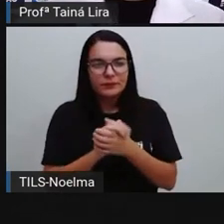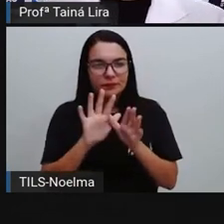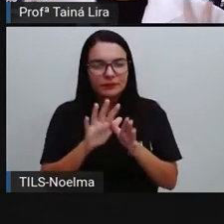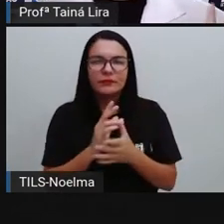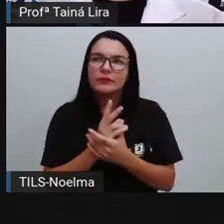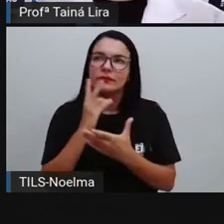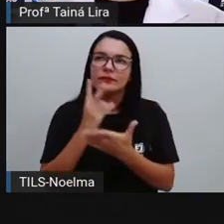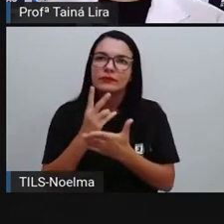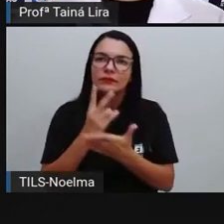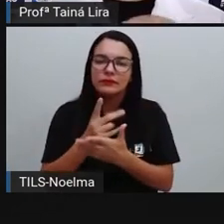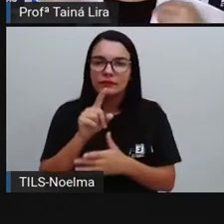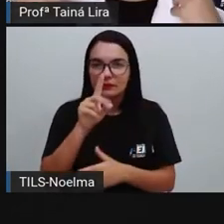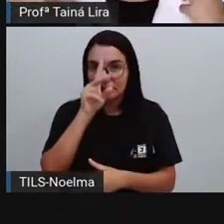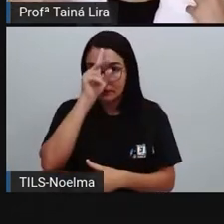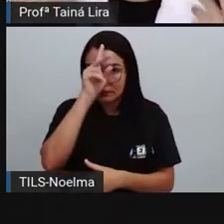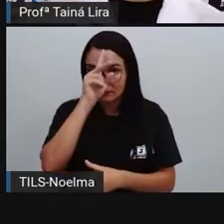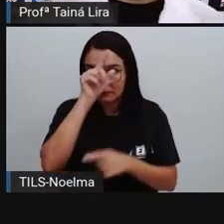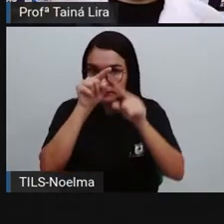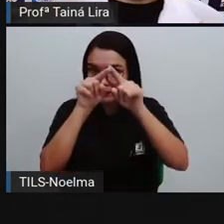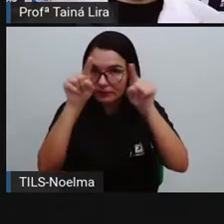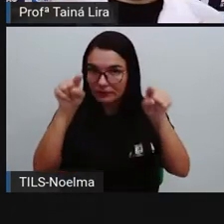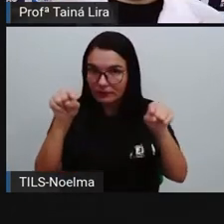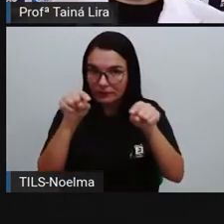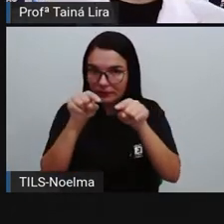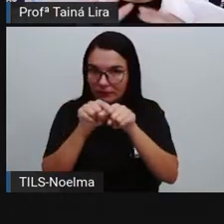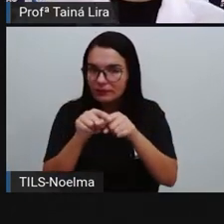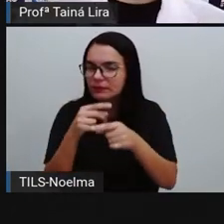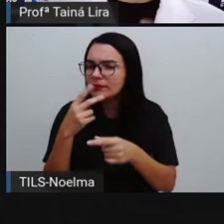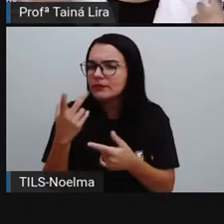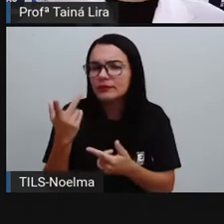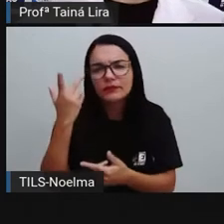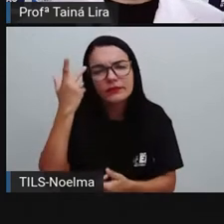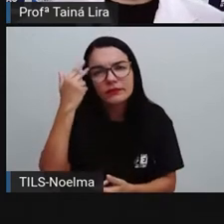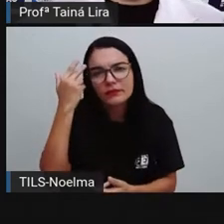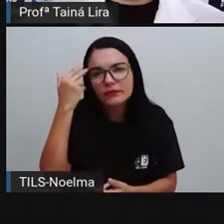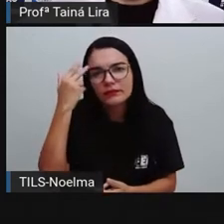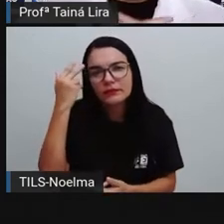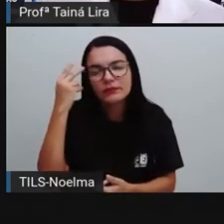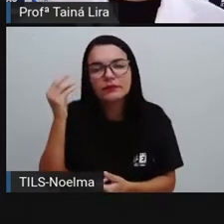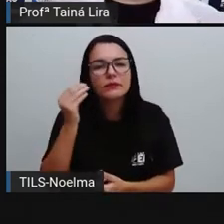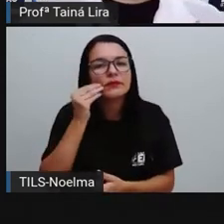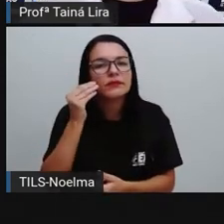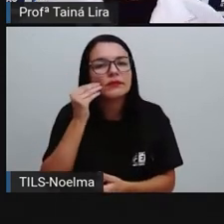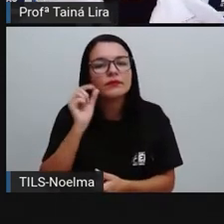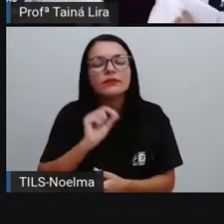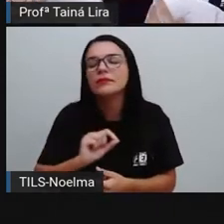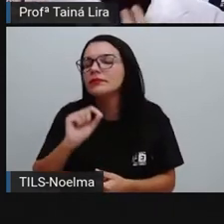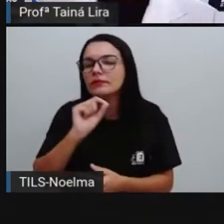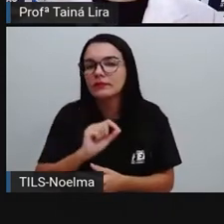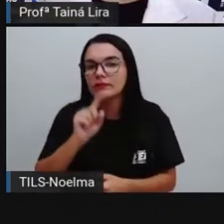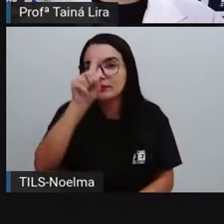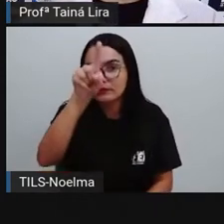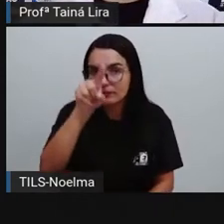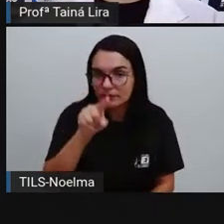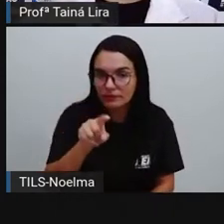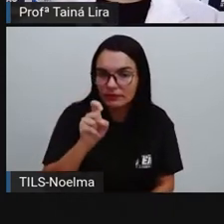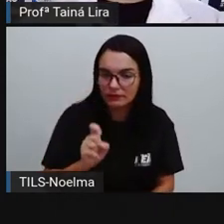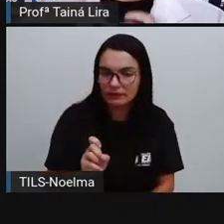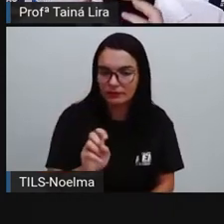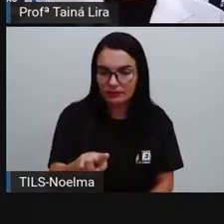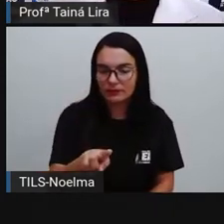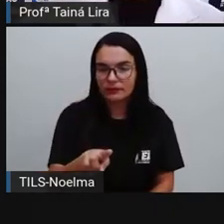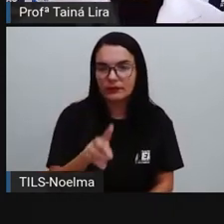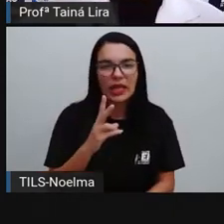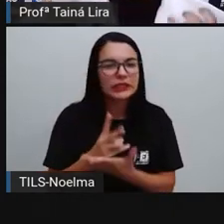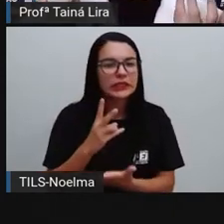histórias em quadrinhos, muito comum a gente ver bastante exclamação, porque ela expressa sentimento. E como as histórias em quadrinhos, né?